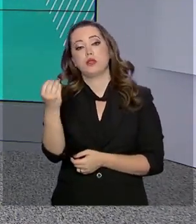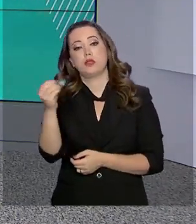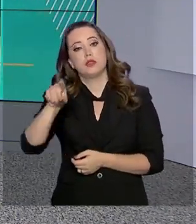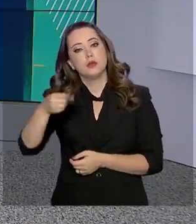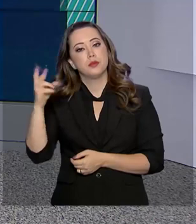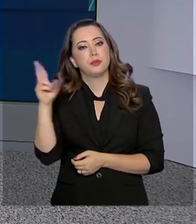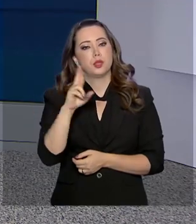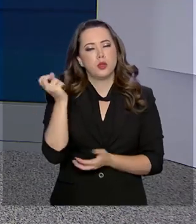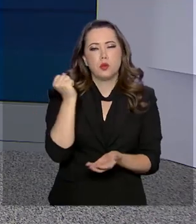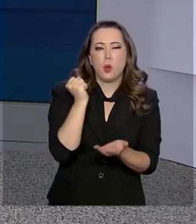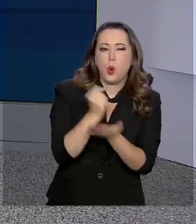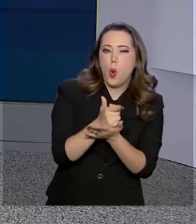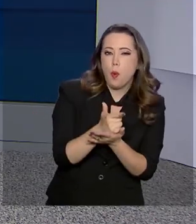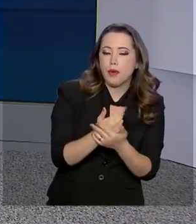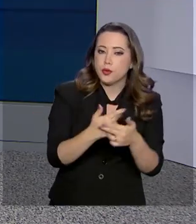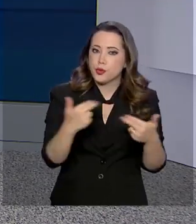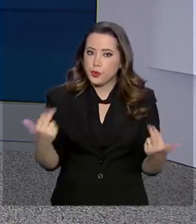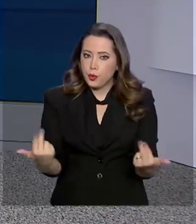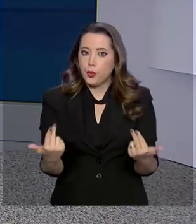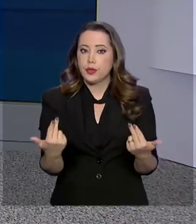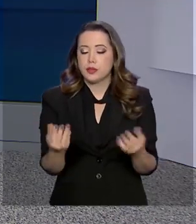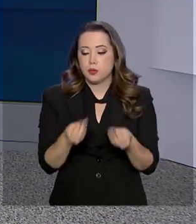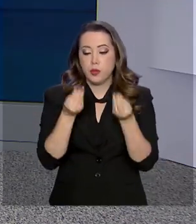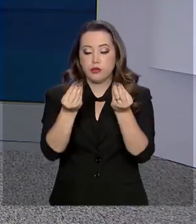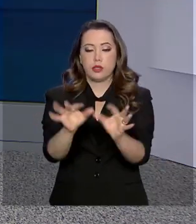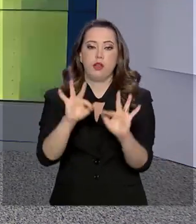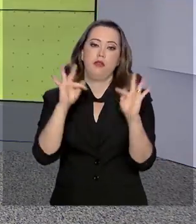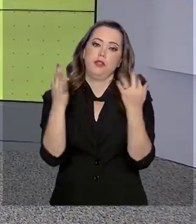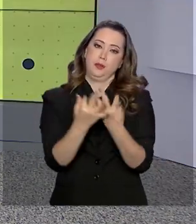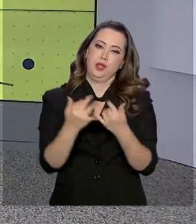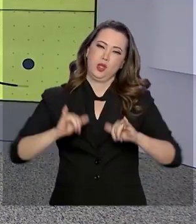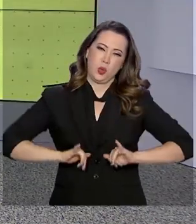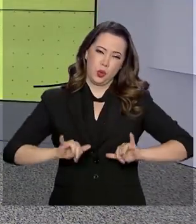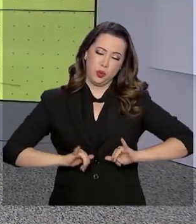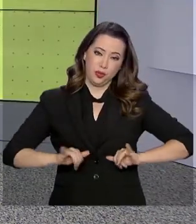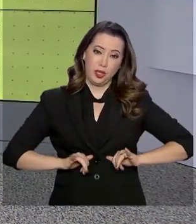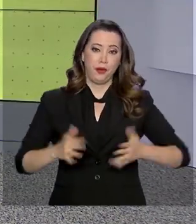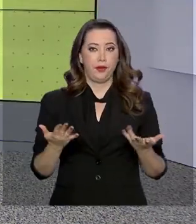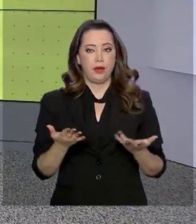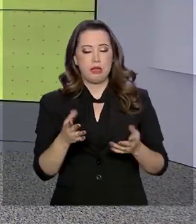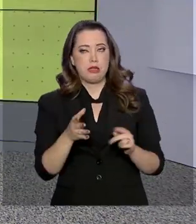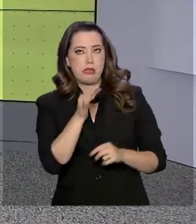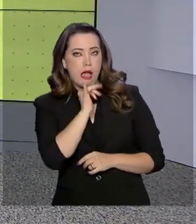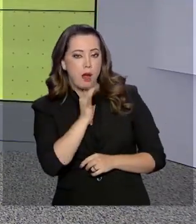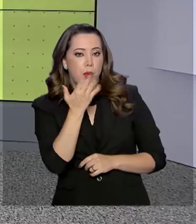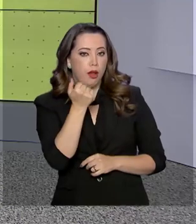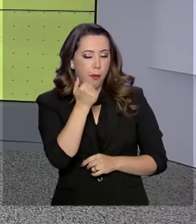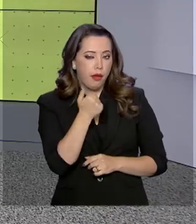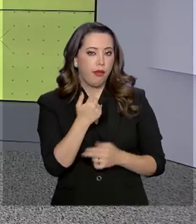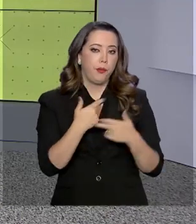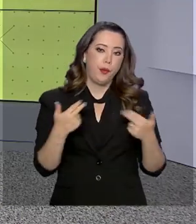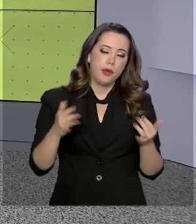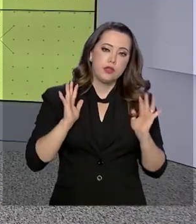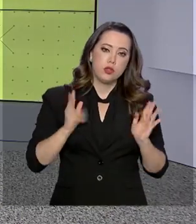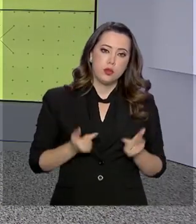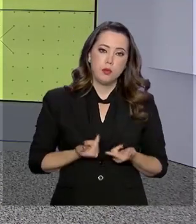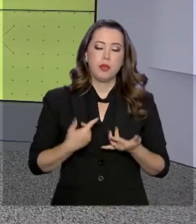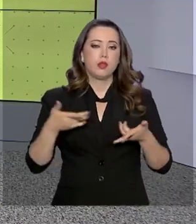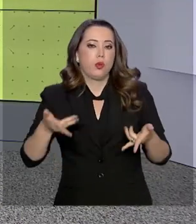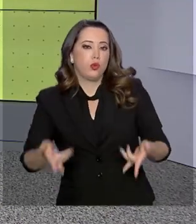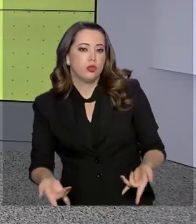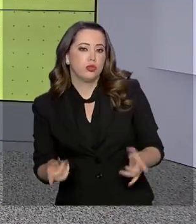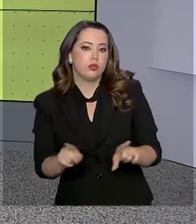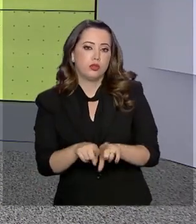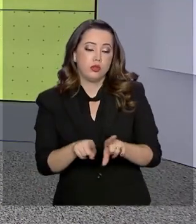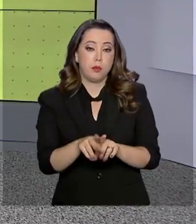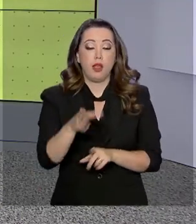para a compra de itens para as famílias afetadas, como cestas de alimentos, kits de limpeza e higiene pessoal, colchões e água mineral.